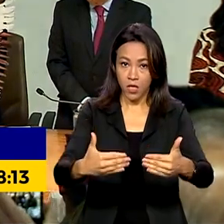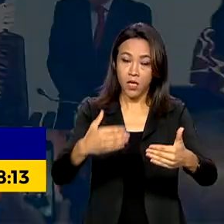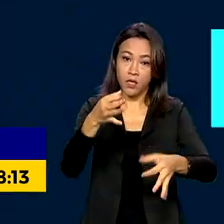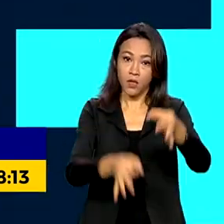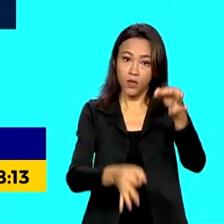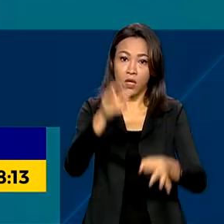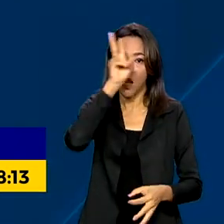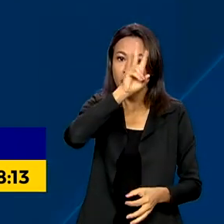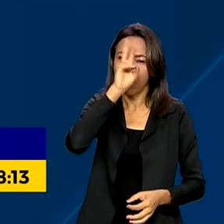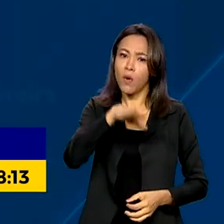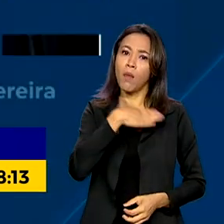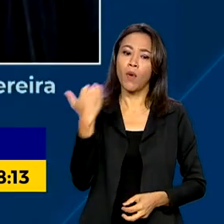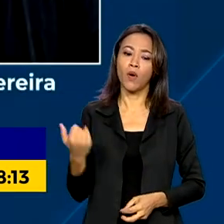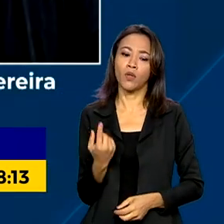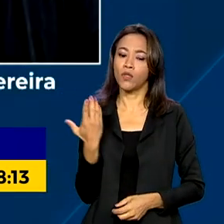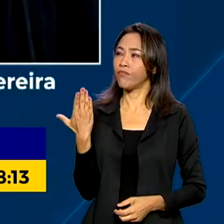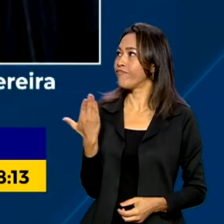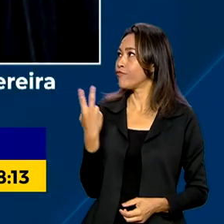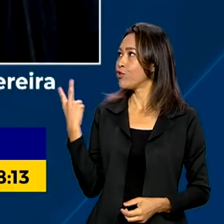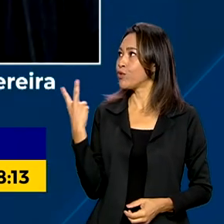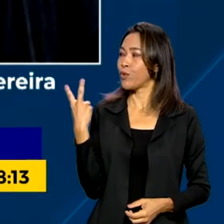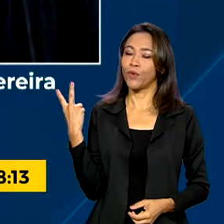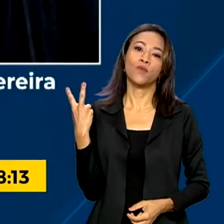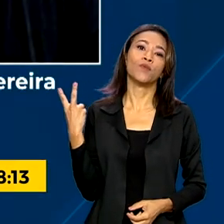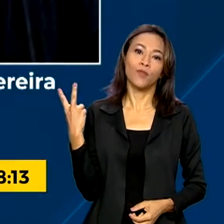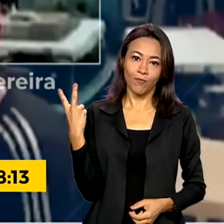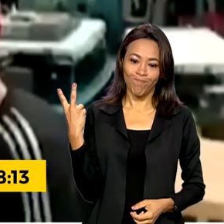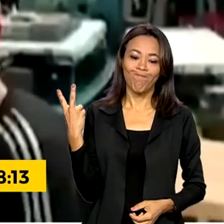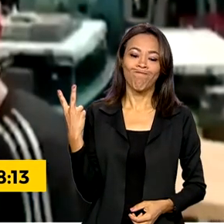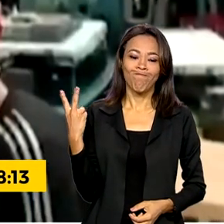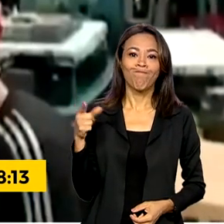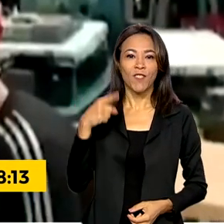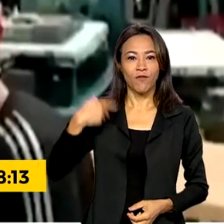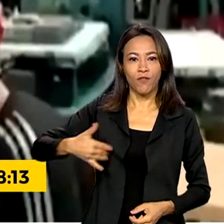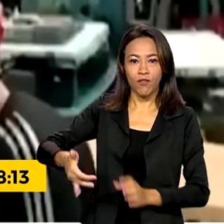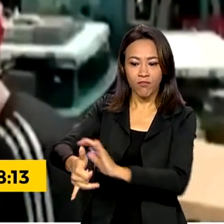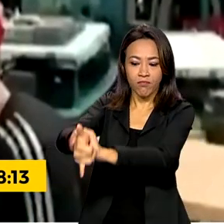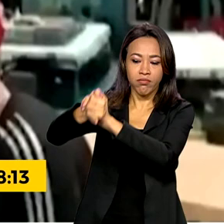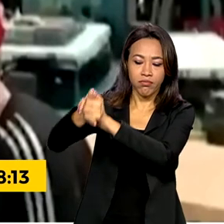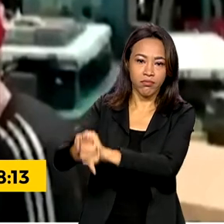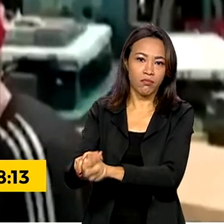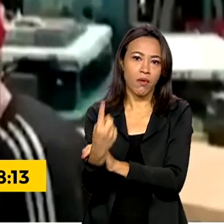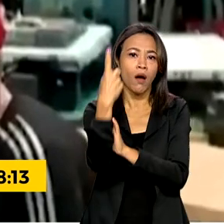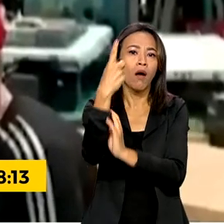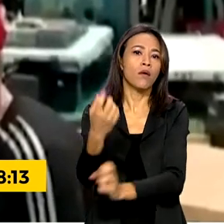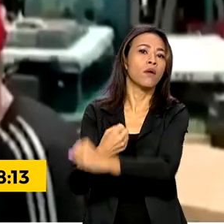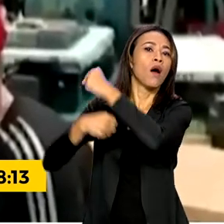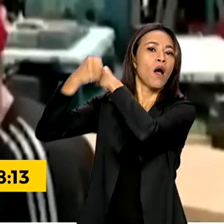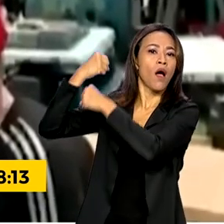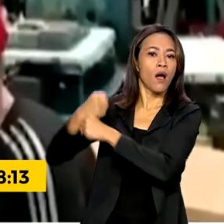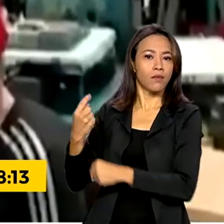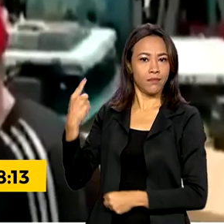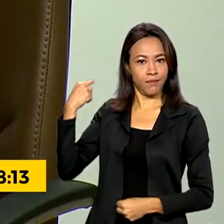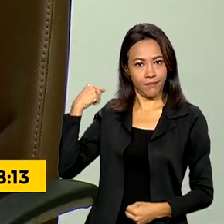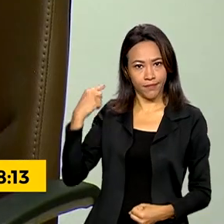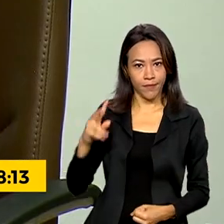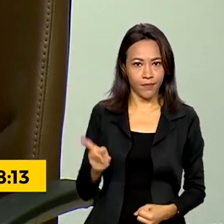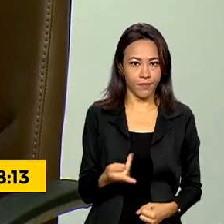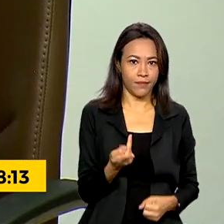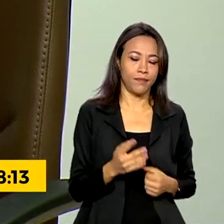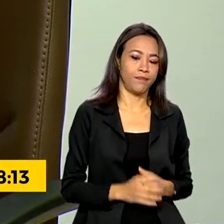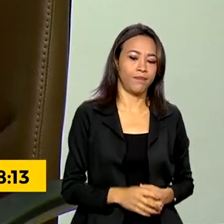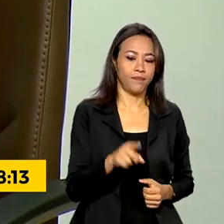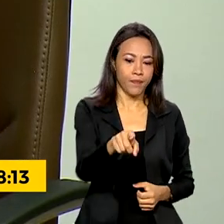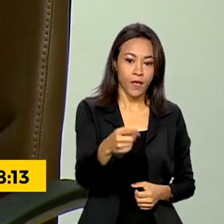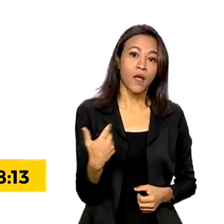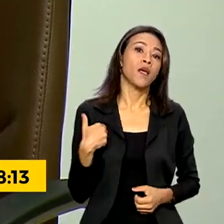indigenistas Dom Philips e Bruno Pereira, que foram assassinados há um ano na Amazônia. É a verdadeira